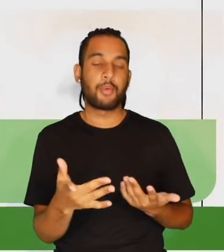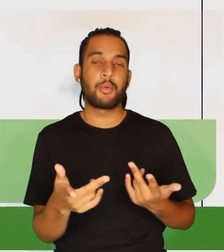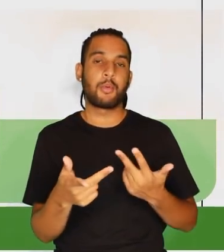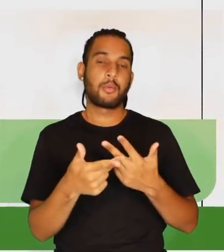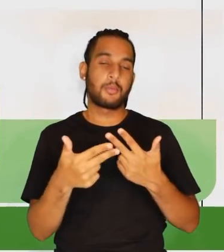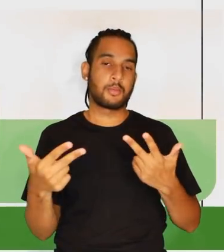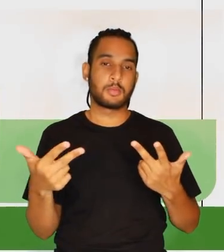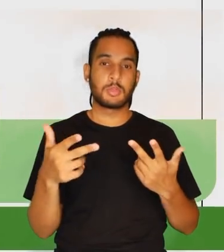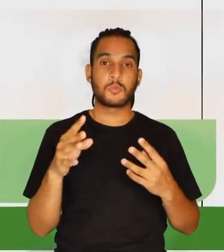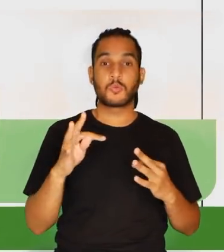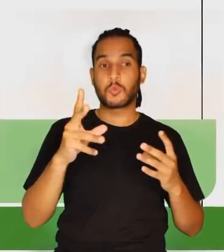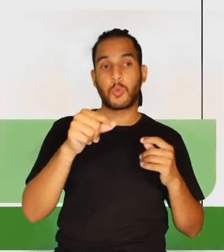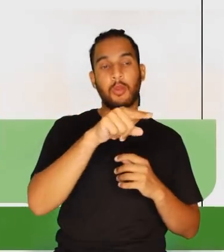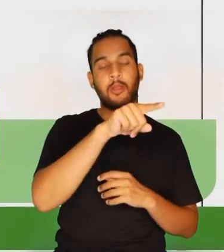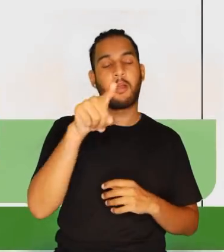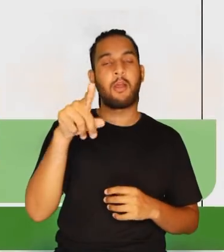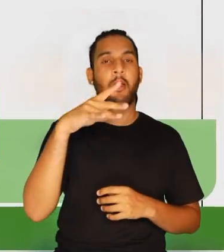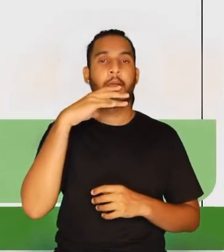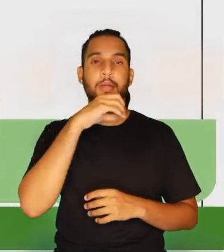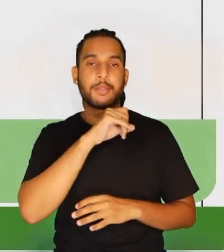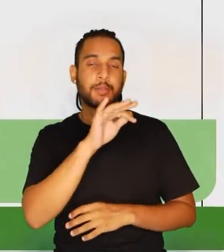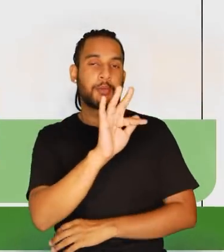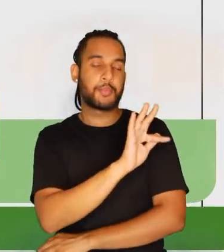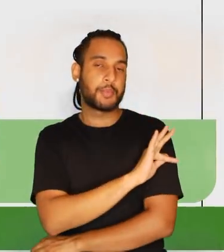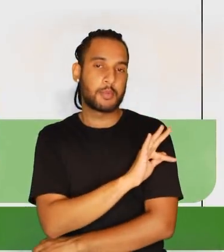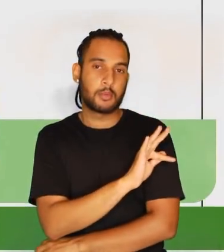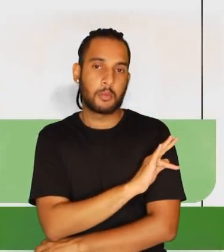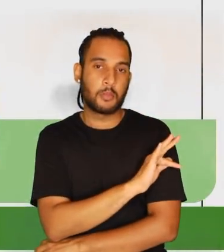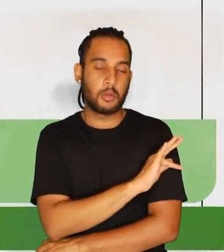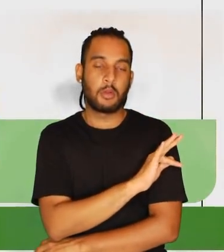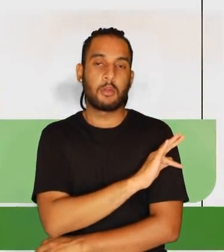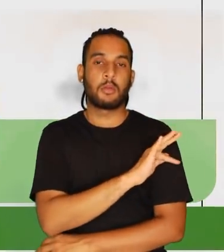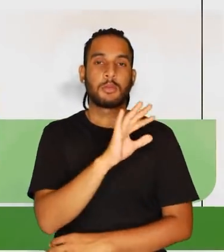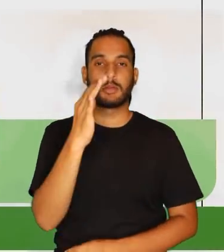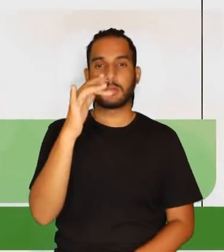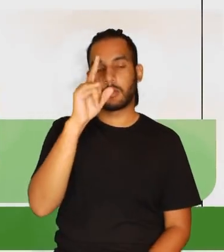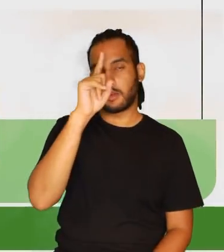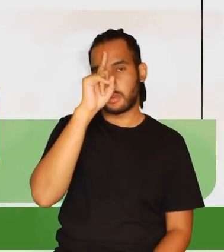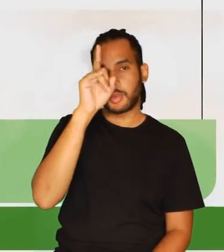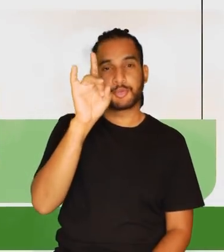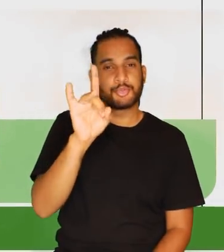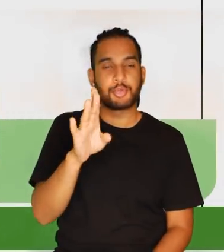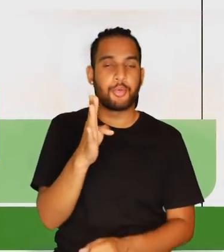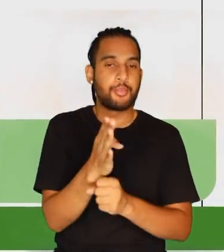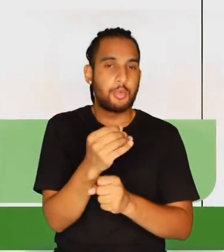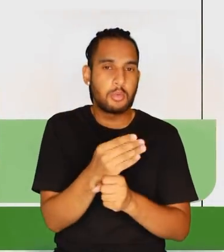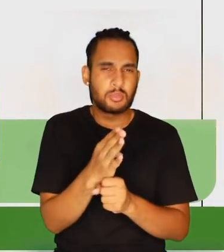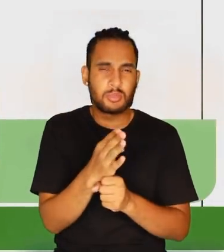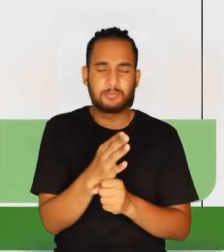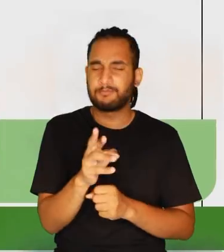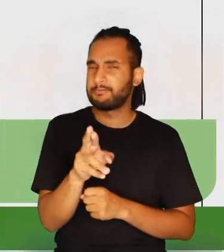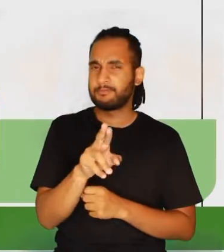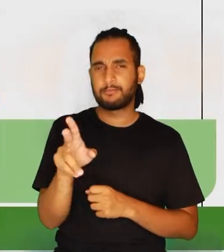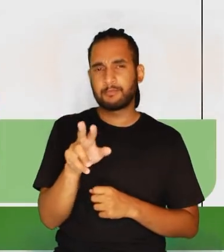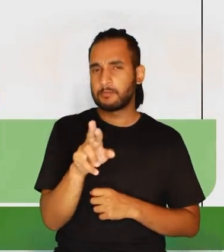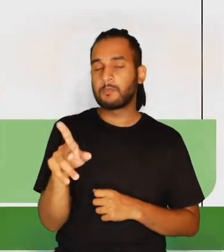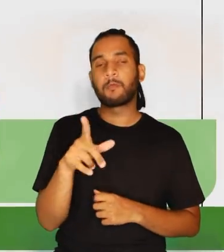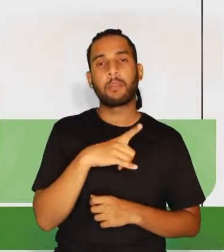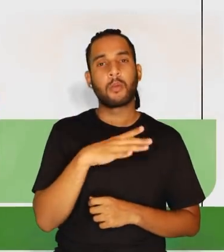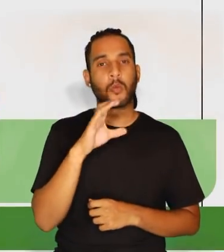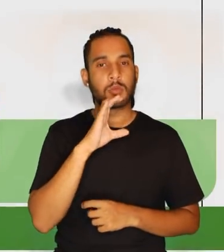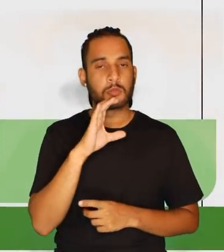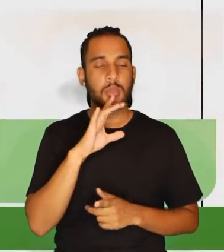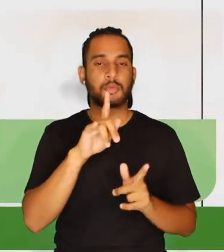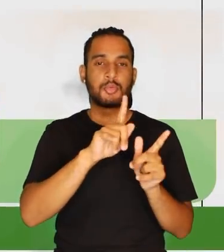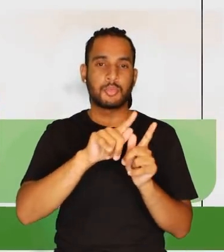traz não só o que a gente, que todo mundo acha que no ensino fundamental, a Ciência da Natureza, ela é só biologia. Mas não